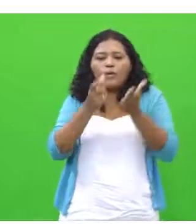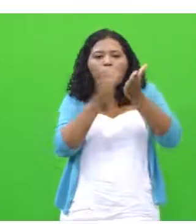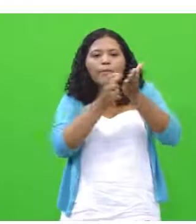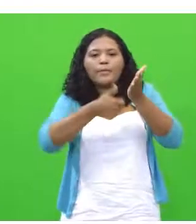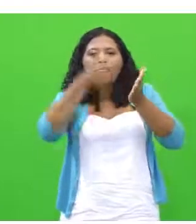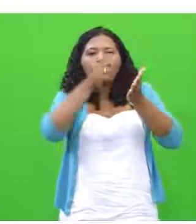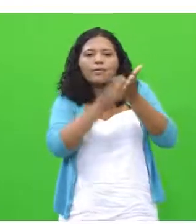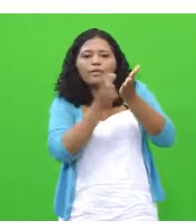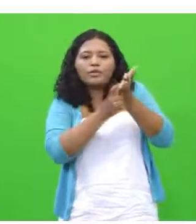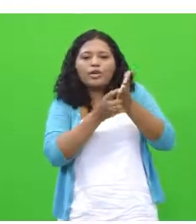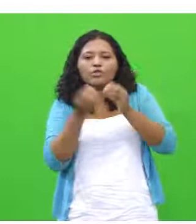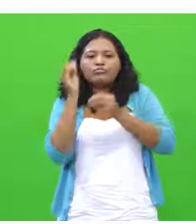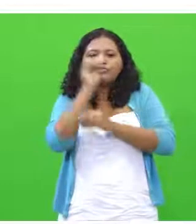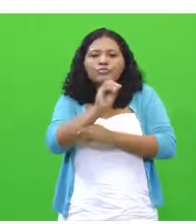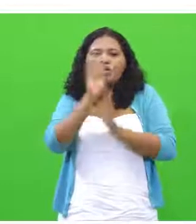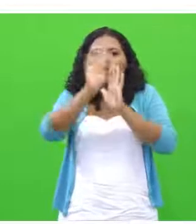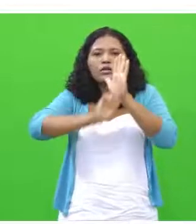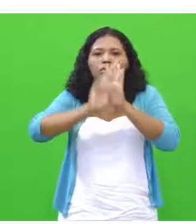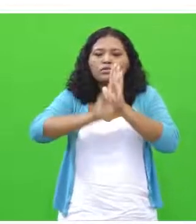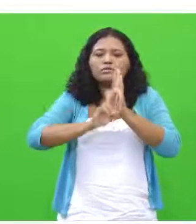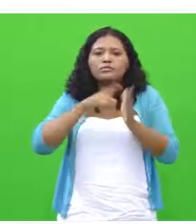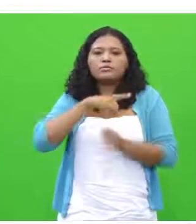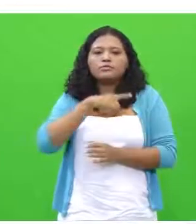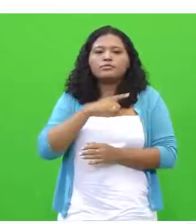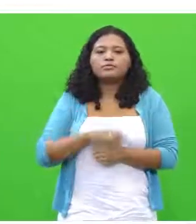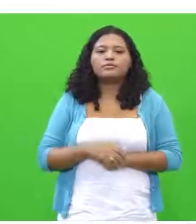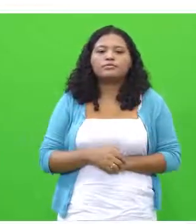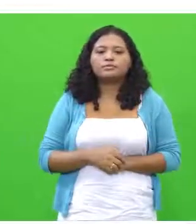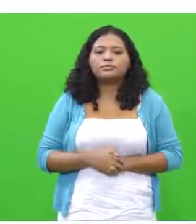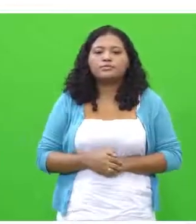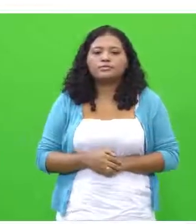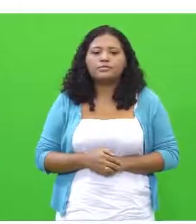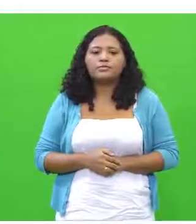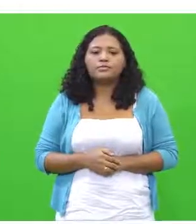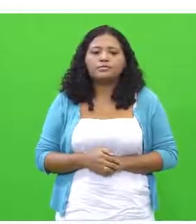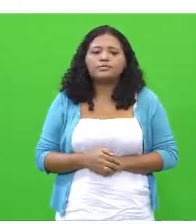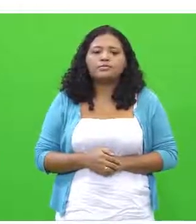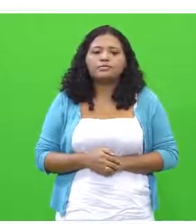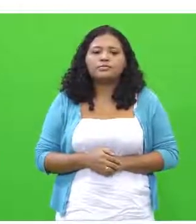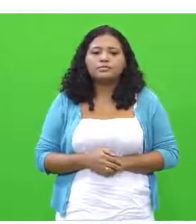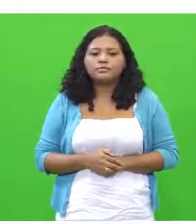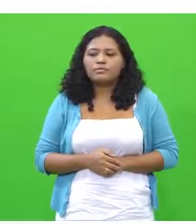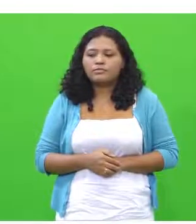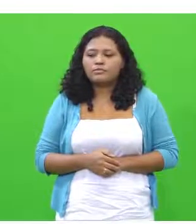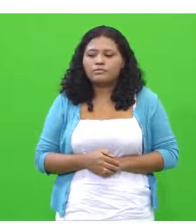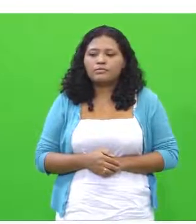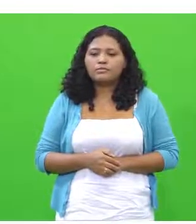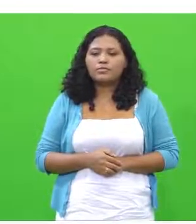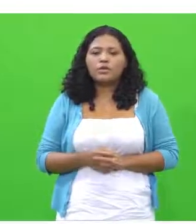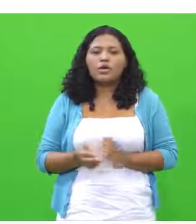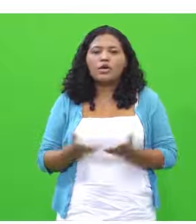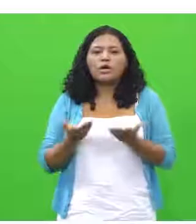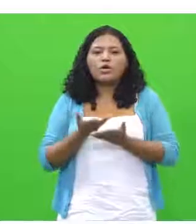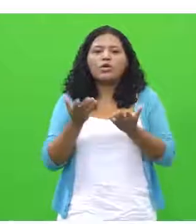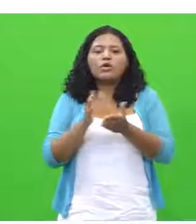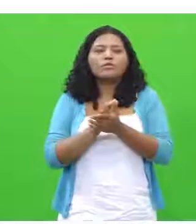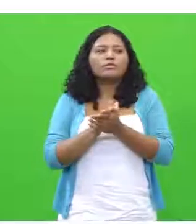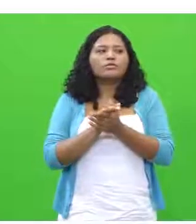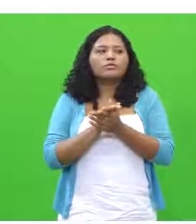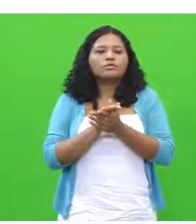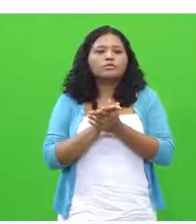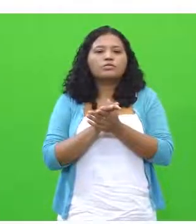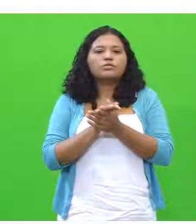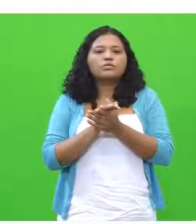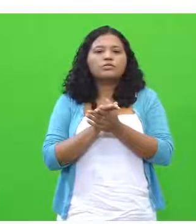ele vem trazendo na redação dele. E aí nós vamos fazer na cartela seguinte, nós vamos fazer